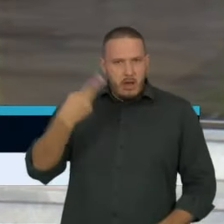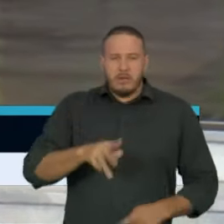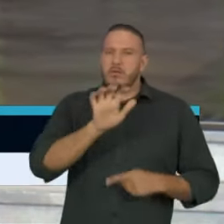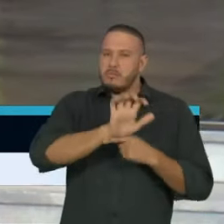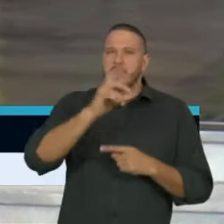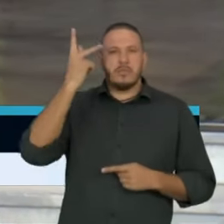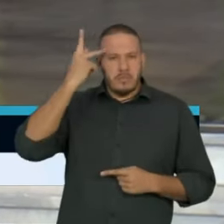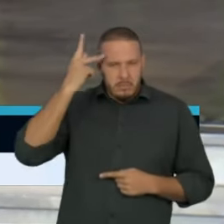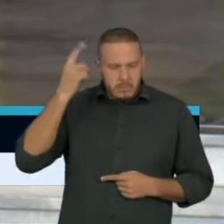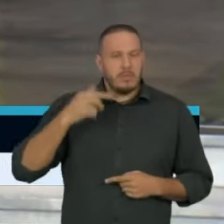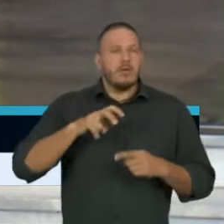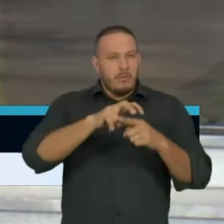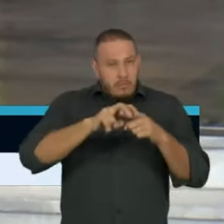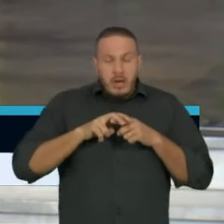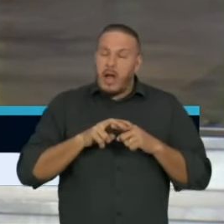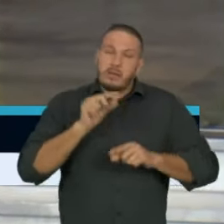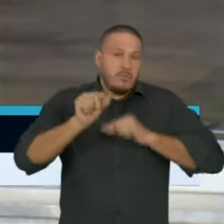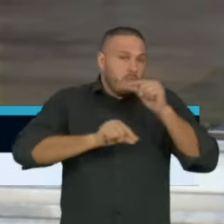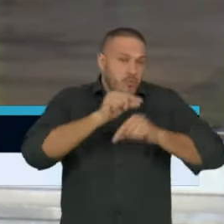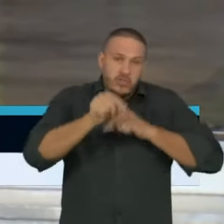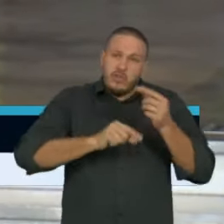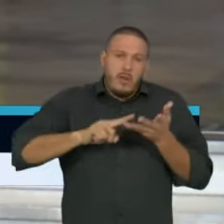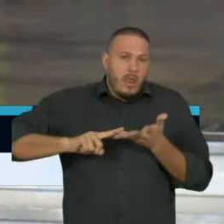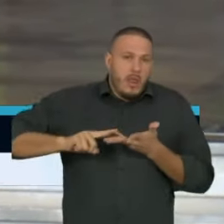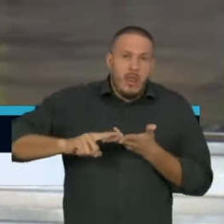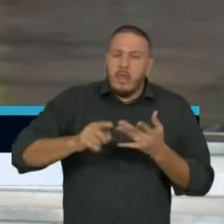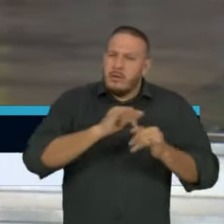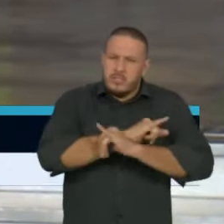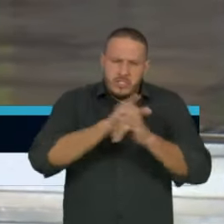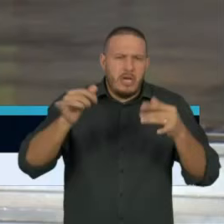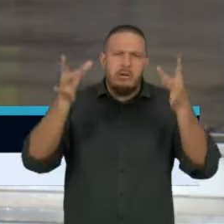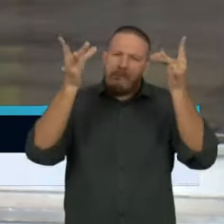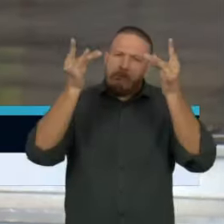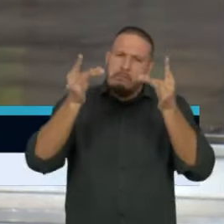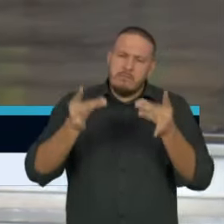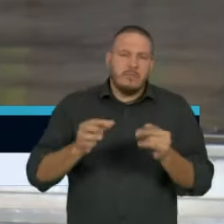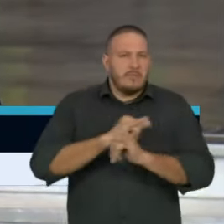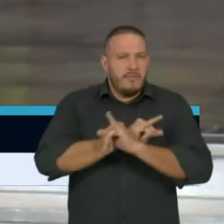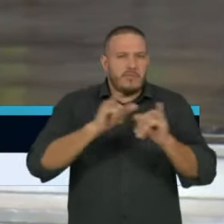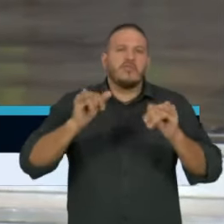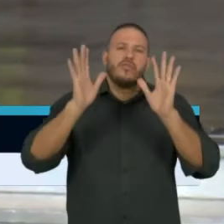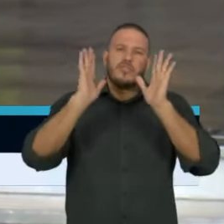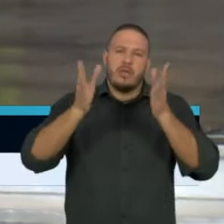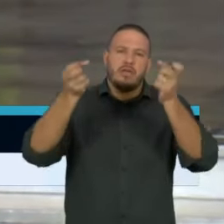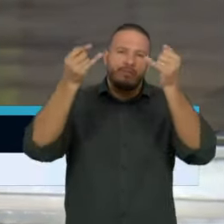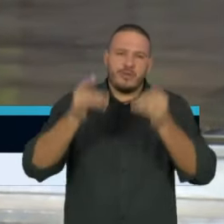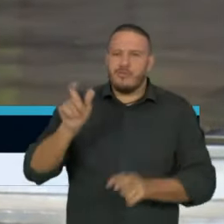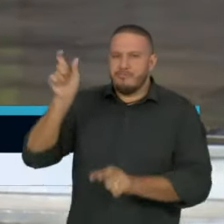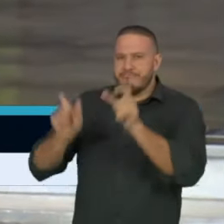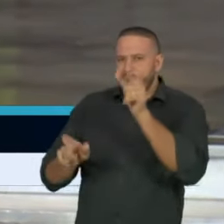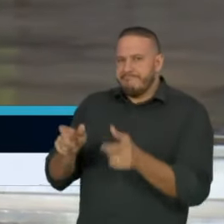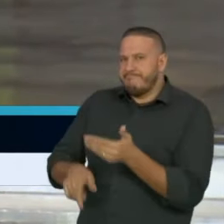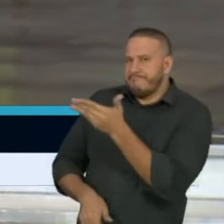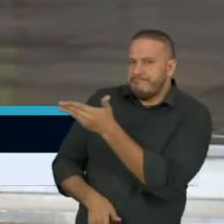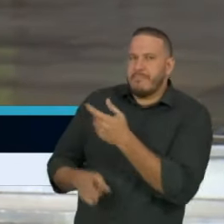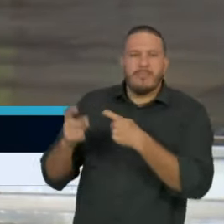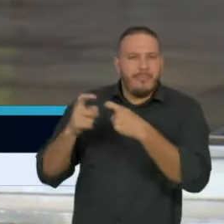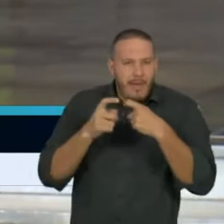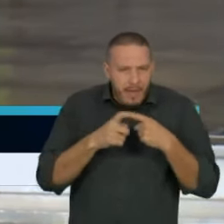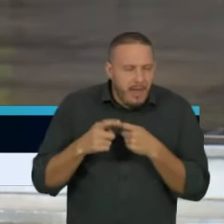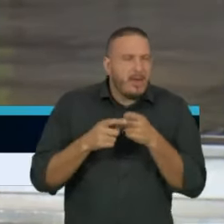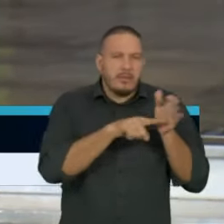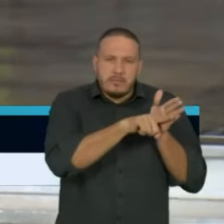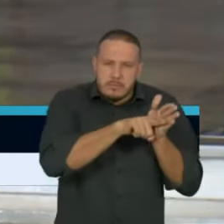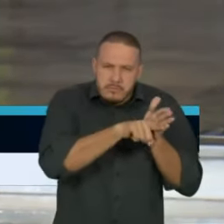Paulo, pelo conjunto de razões que já foram aqui largamente expostas pelos cientistas, médicos e